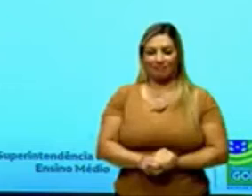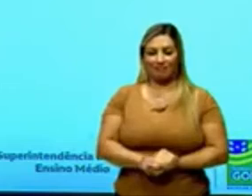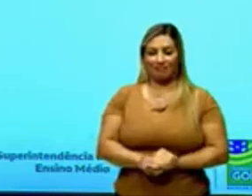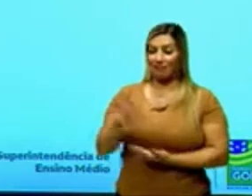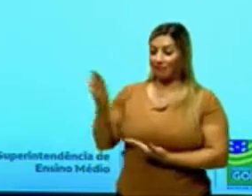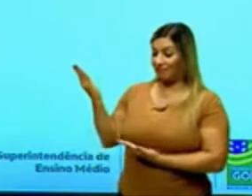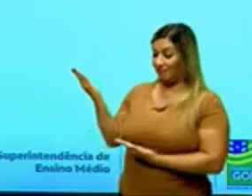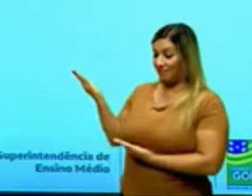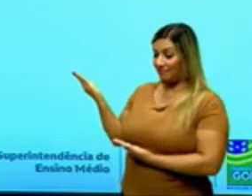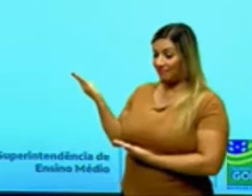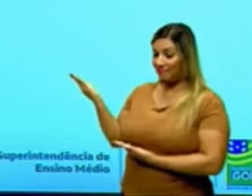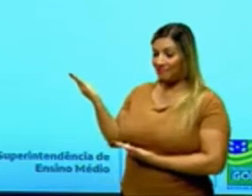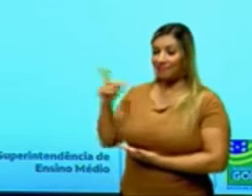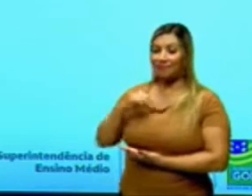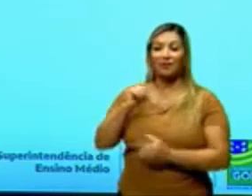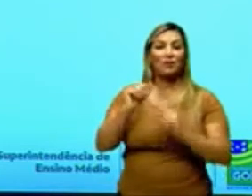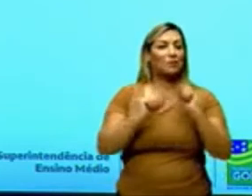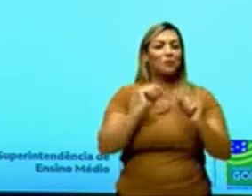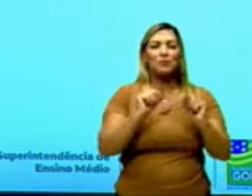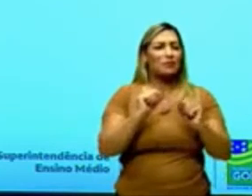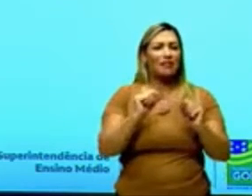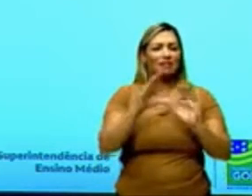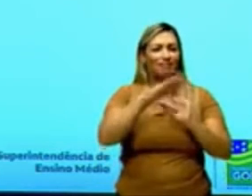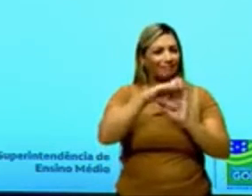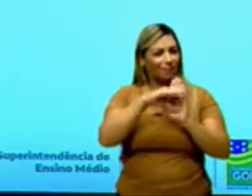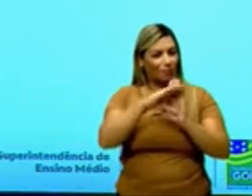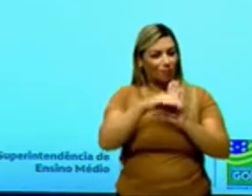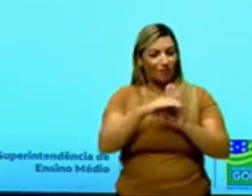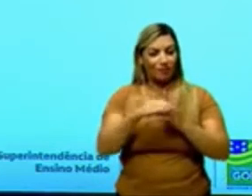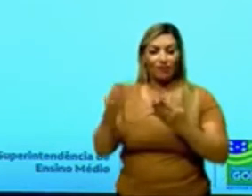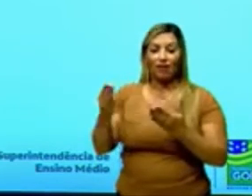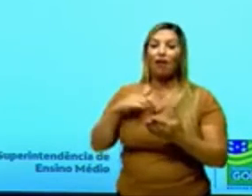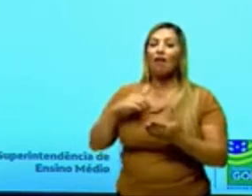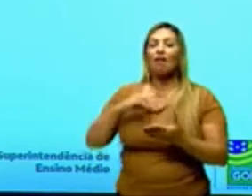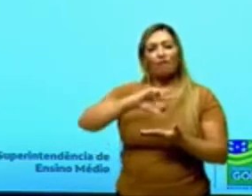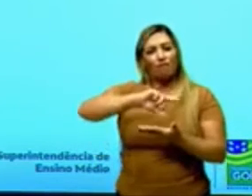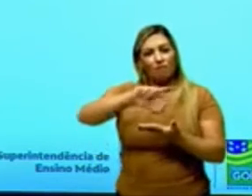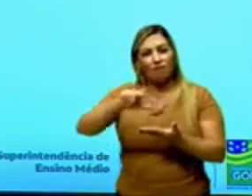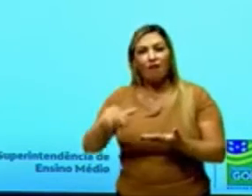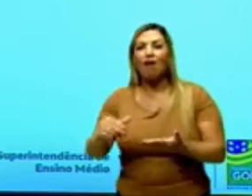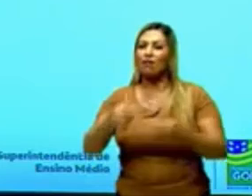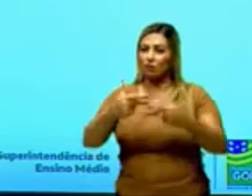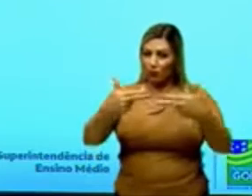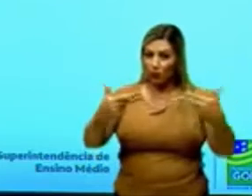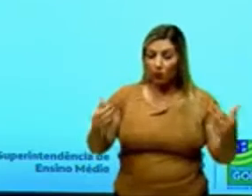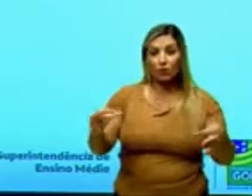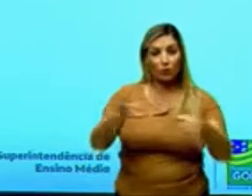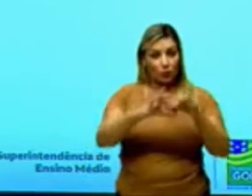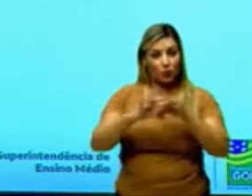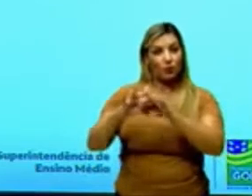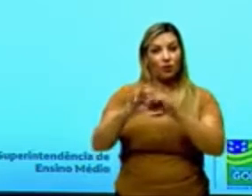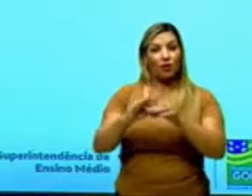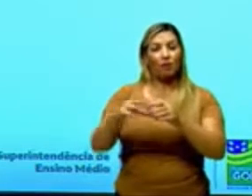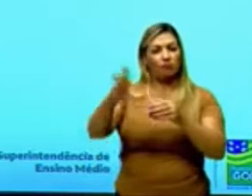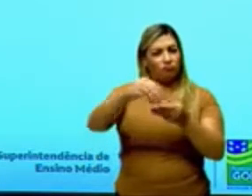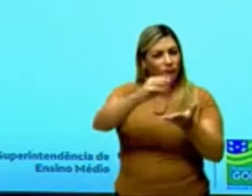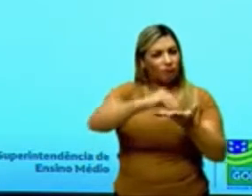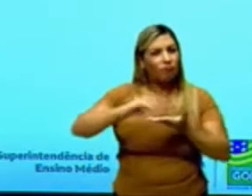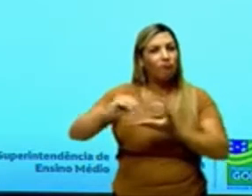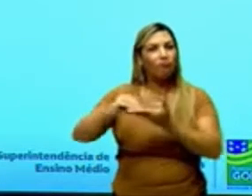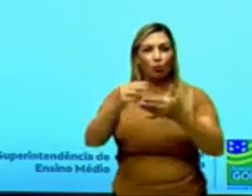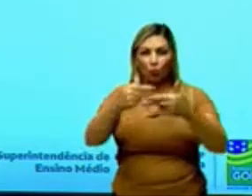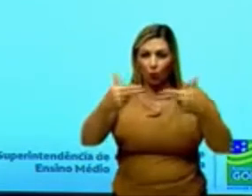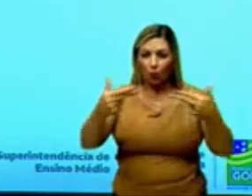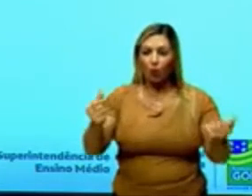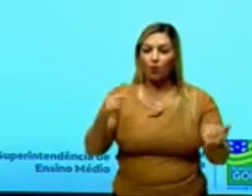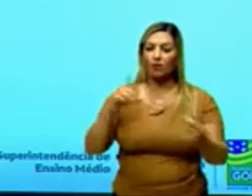temos aqui, né, conceito de polímeros que são compostos formados pela união de muitas unidades repetidas, chamadas